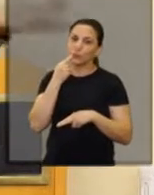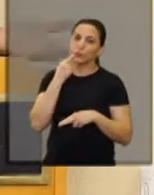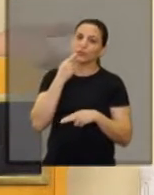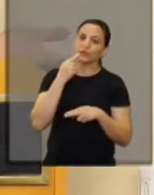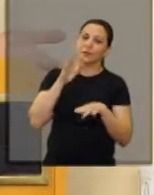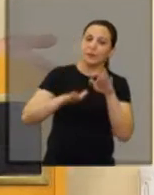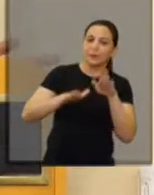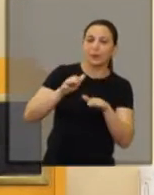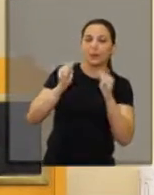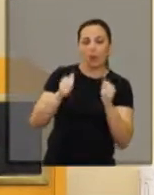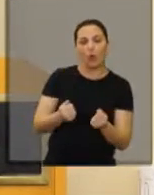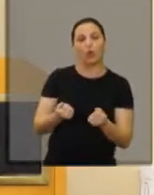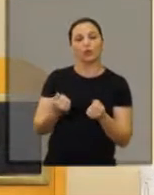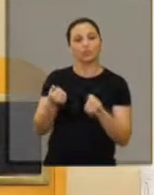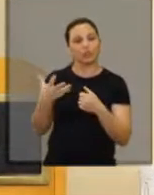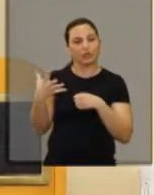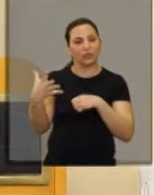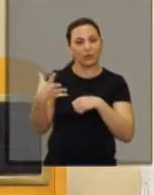em outros não.